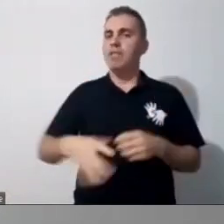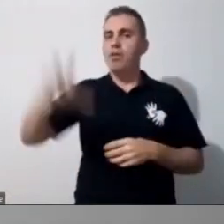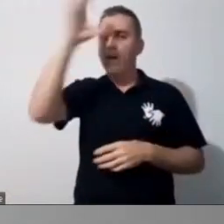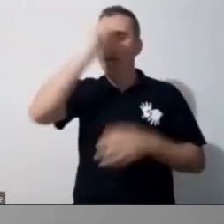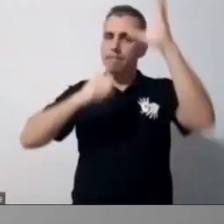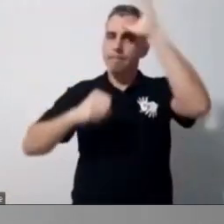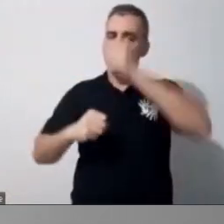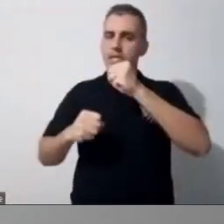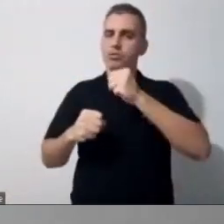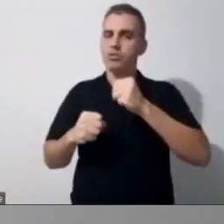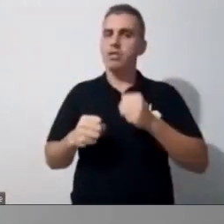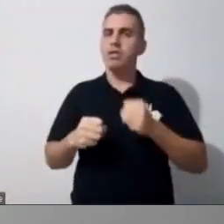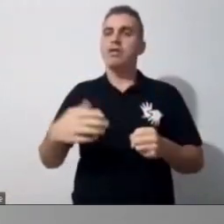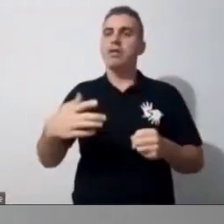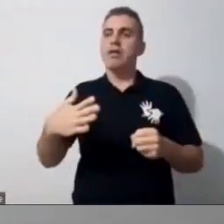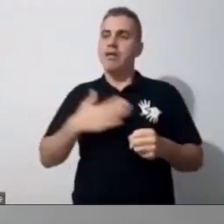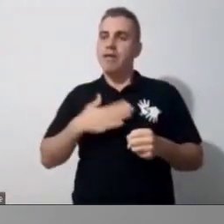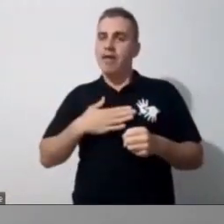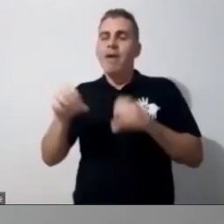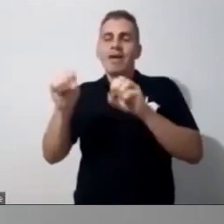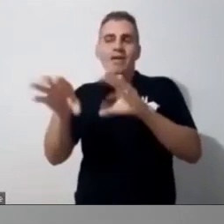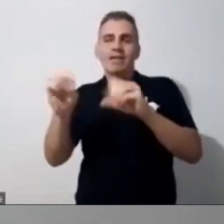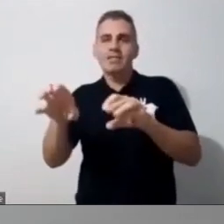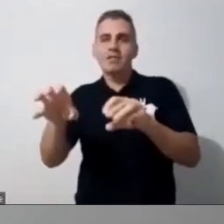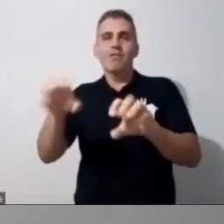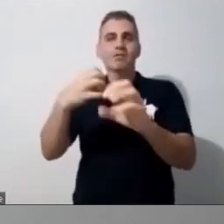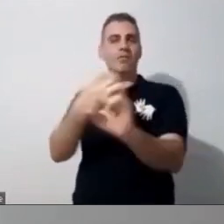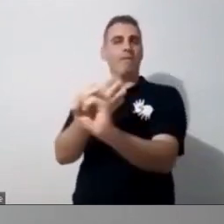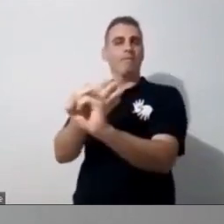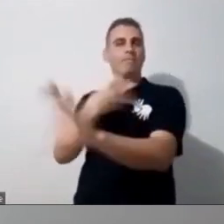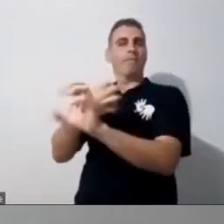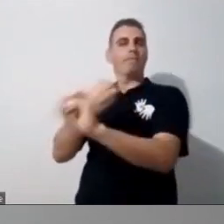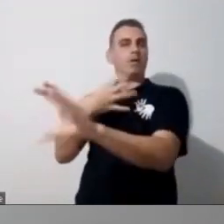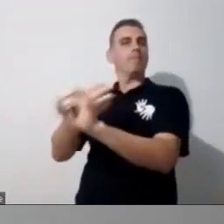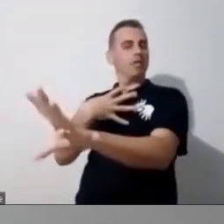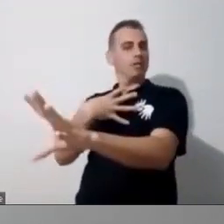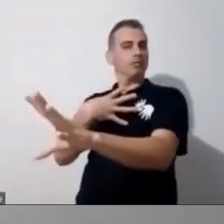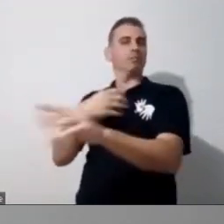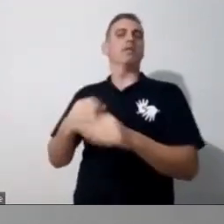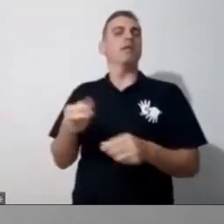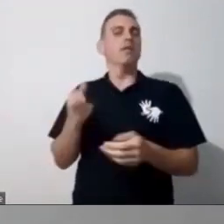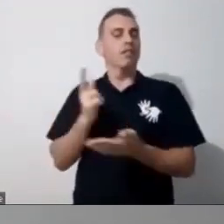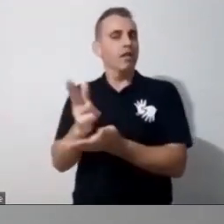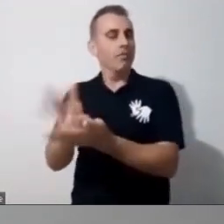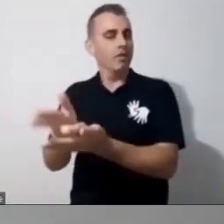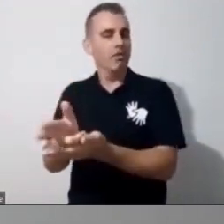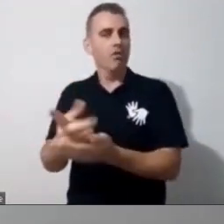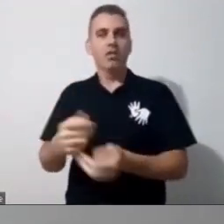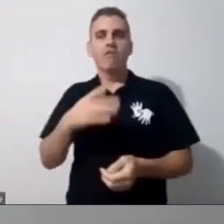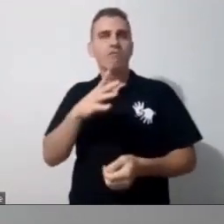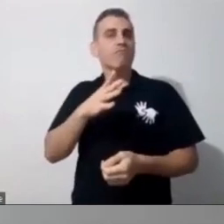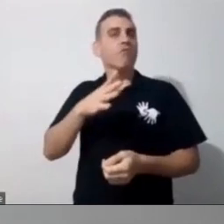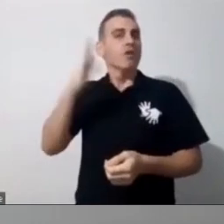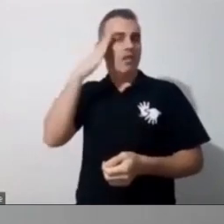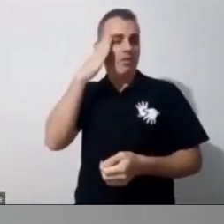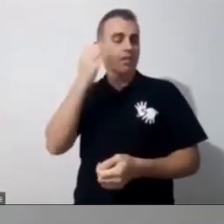ensino aprendendo, eu só vou dar conta daquele aluno quando eu aprender o jeito que ele aprende,